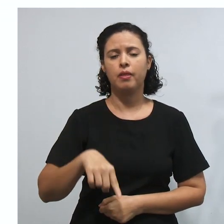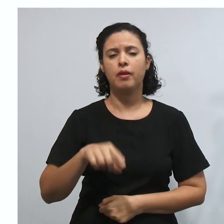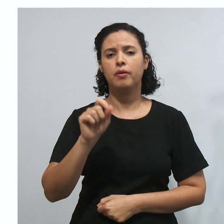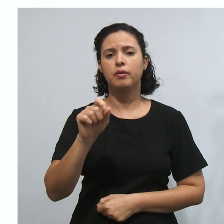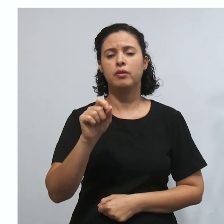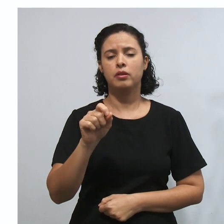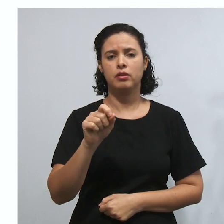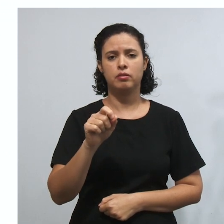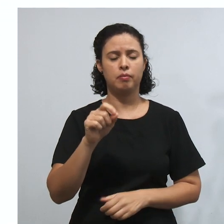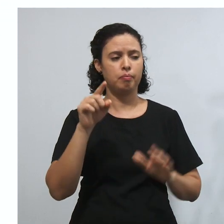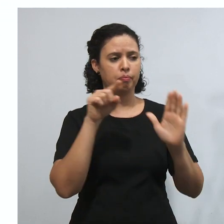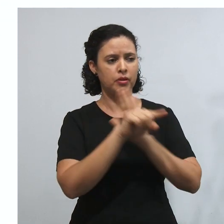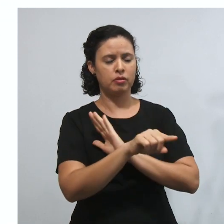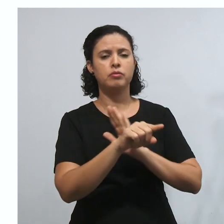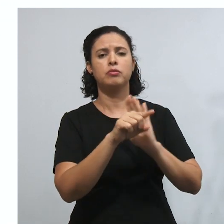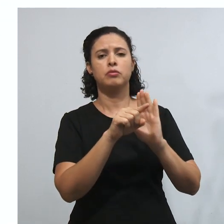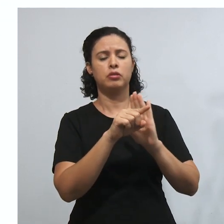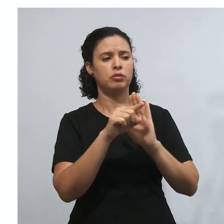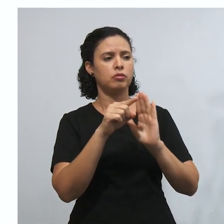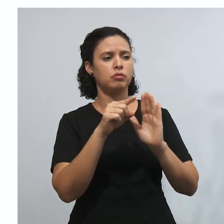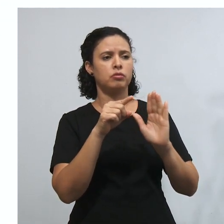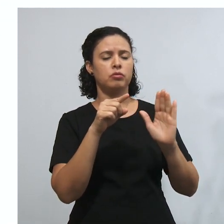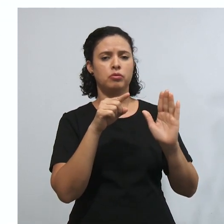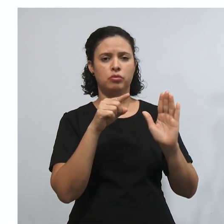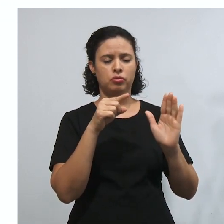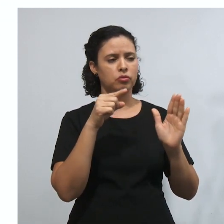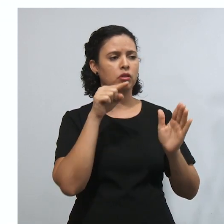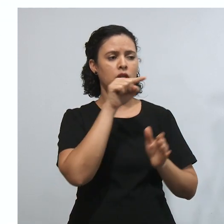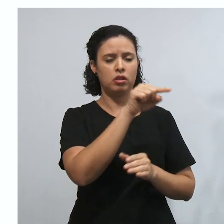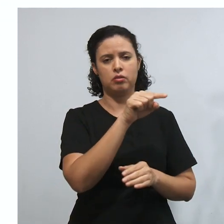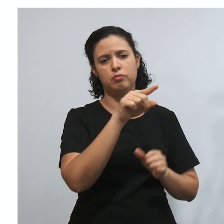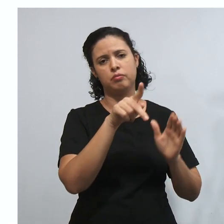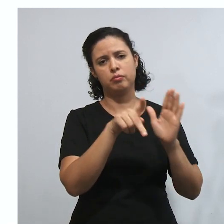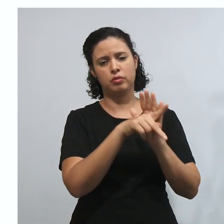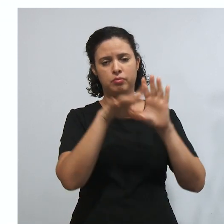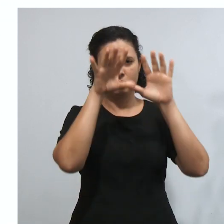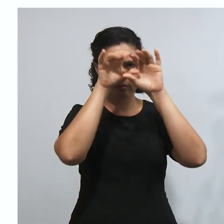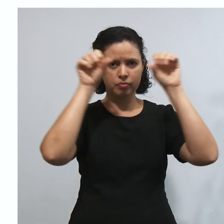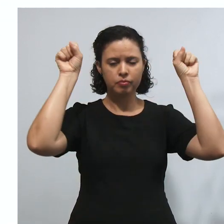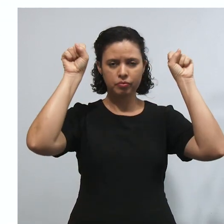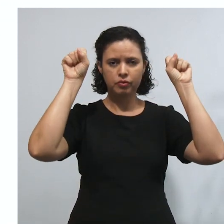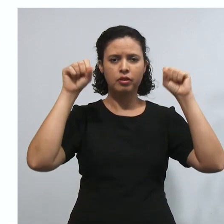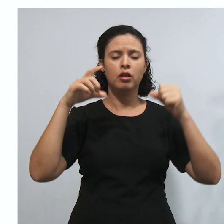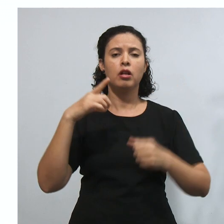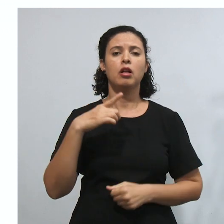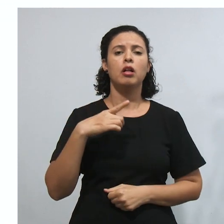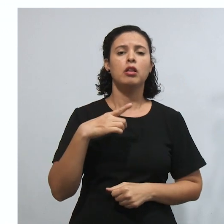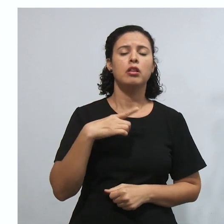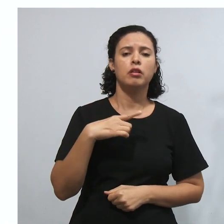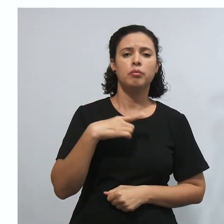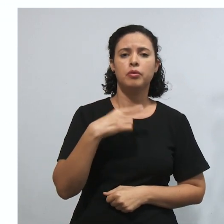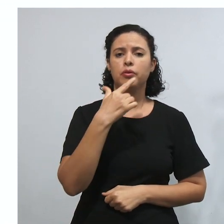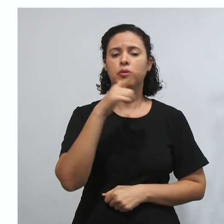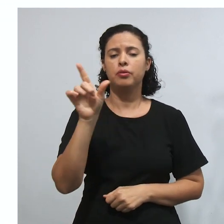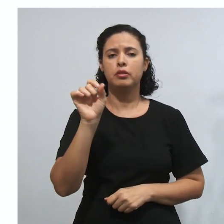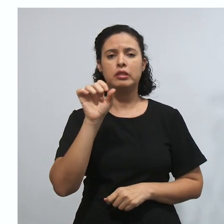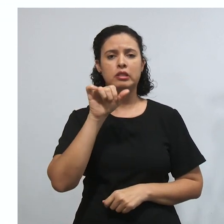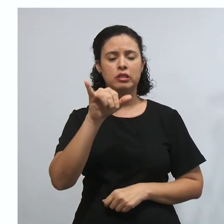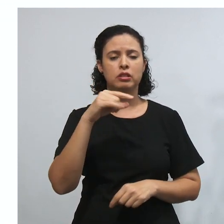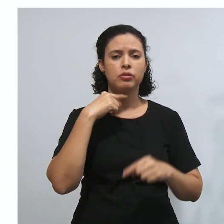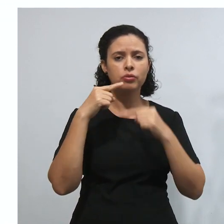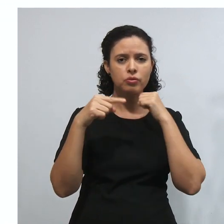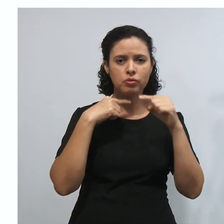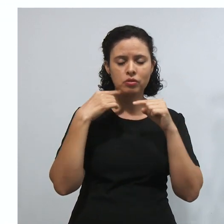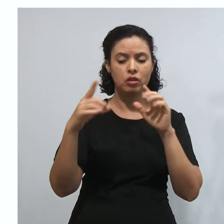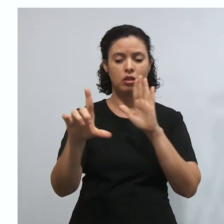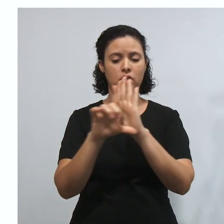provocando a STF, o STF vai dizer se é ou se não é. Tem uma outra situação que quando tem dúvida se aquela lei é